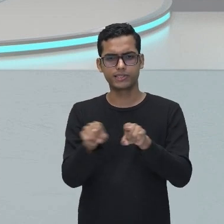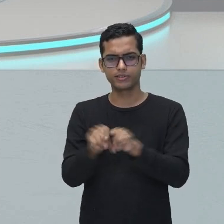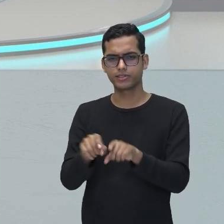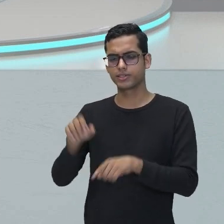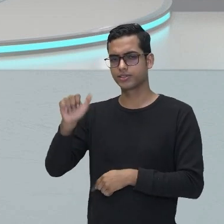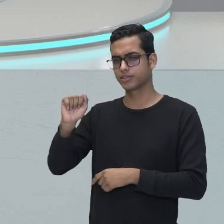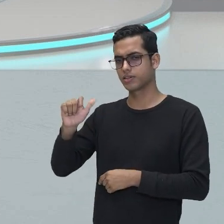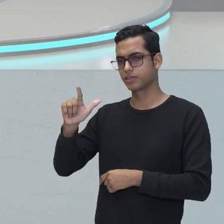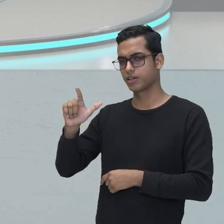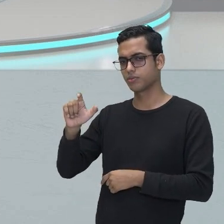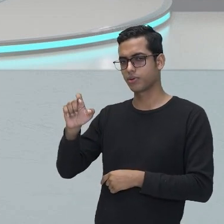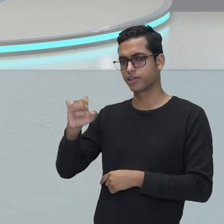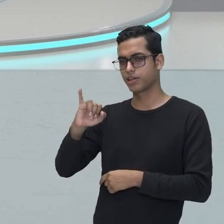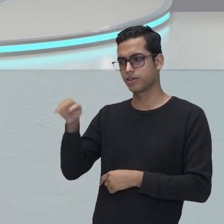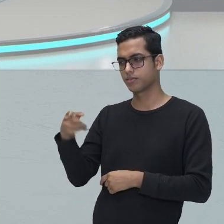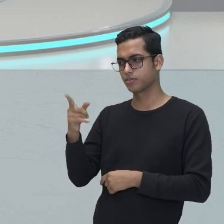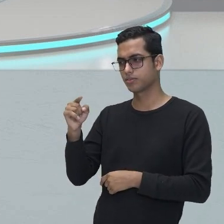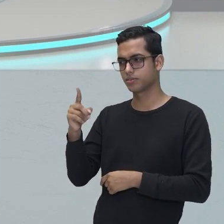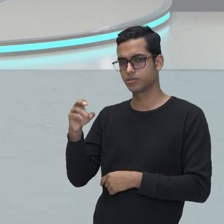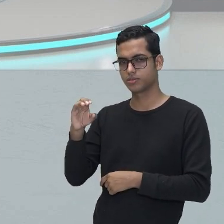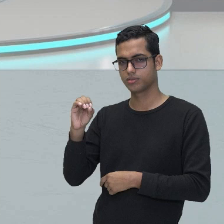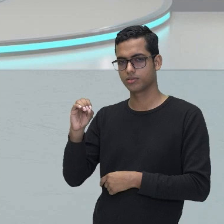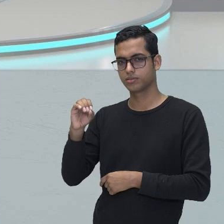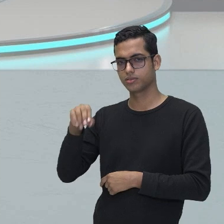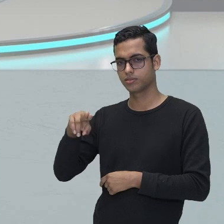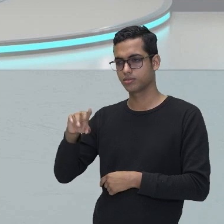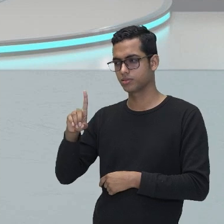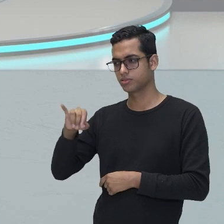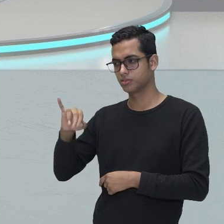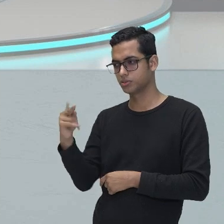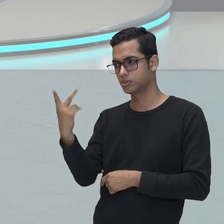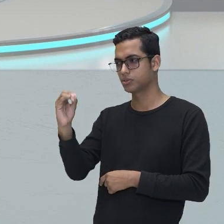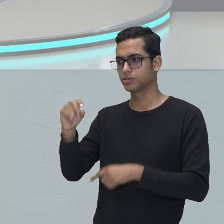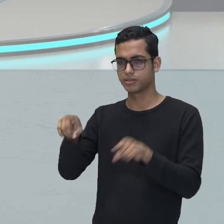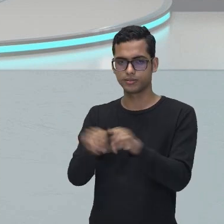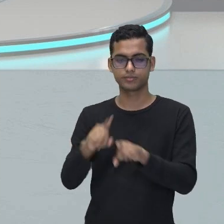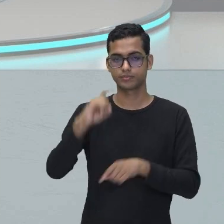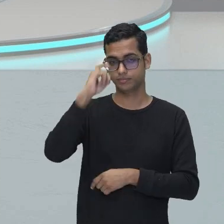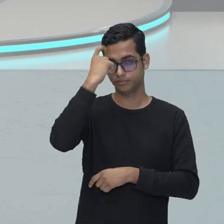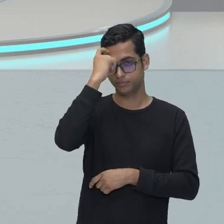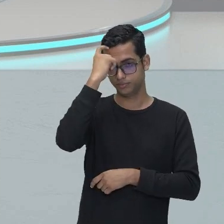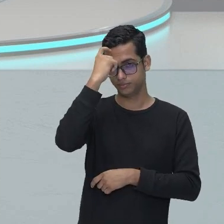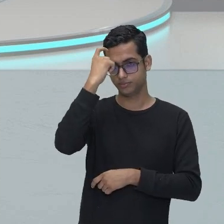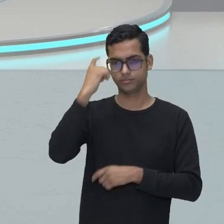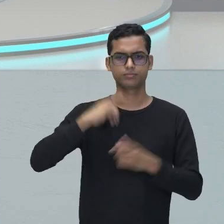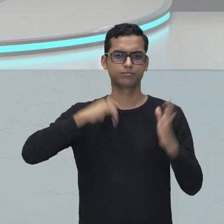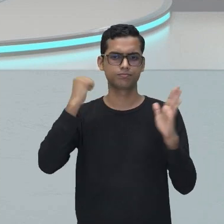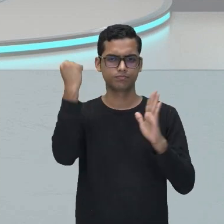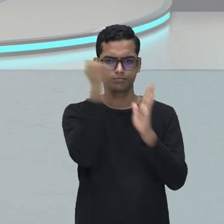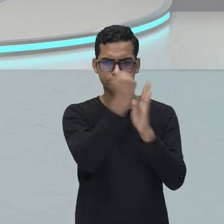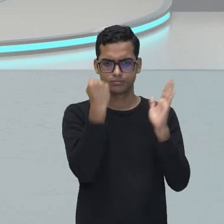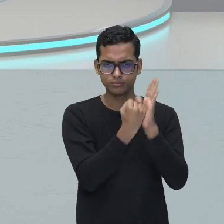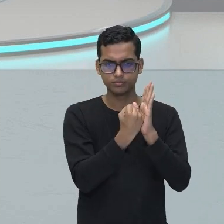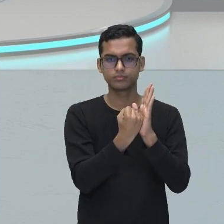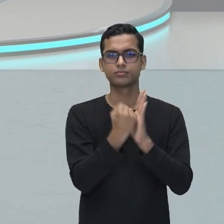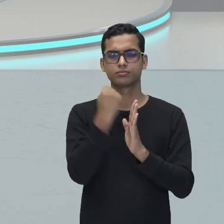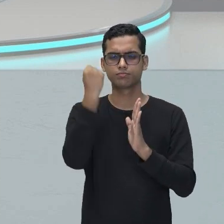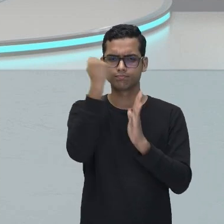Aleijadinho. Esse é um autor, um escultor muito famoso, e a sua obra é conhecida